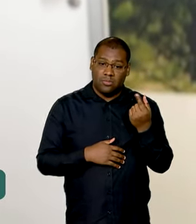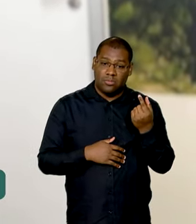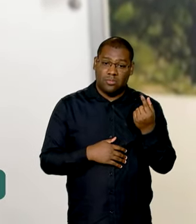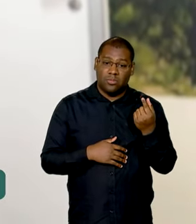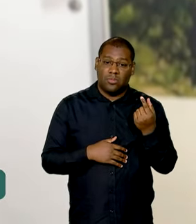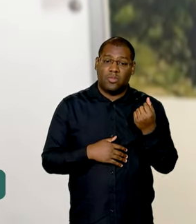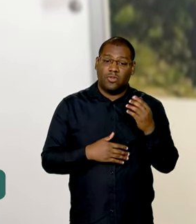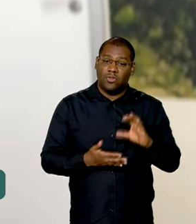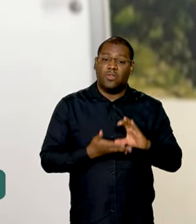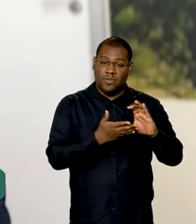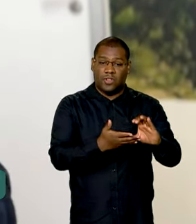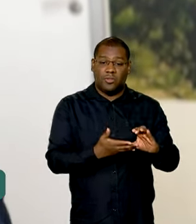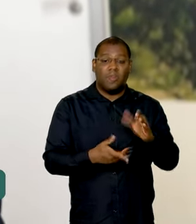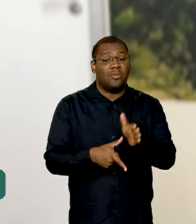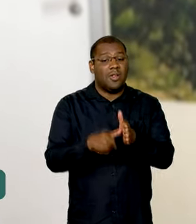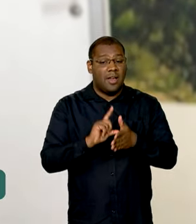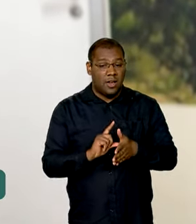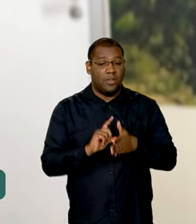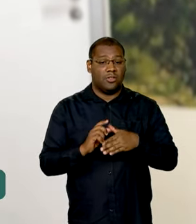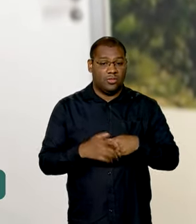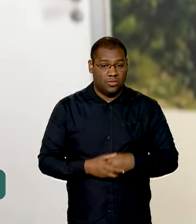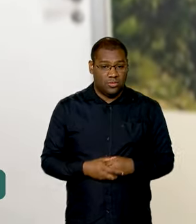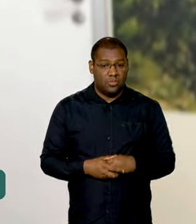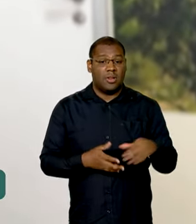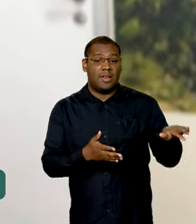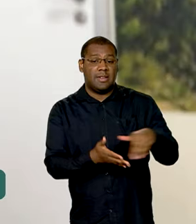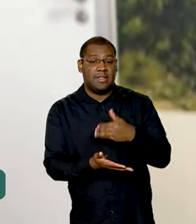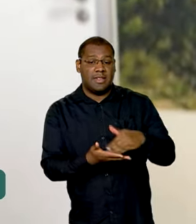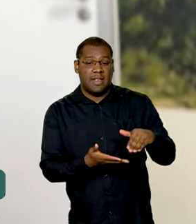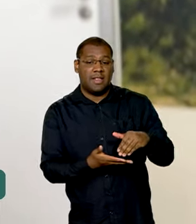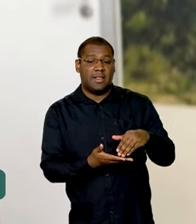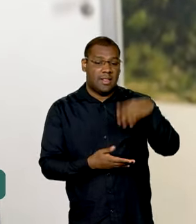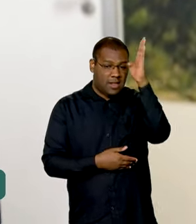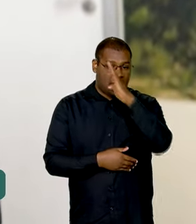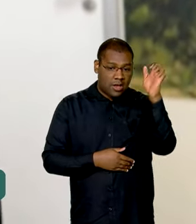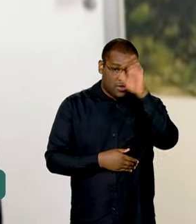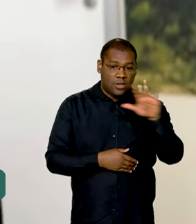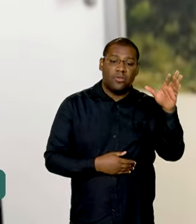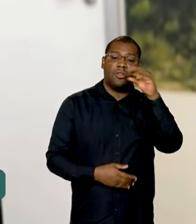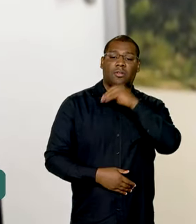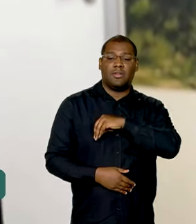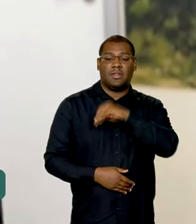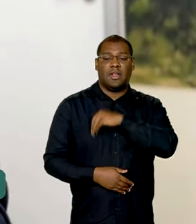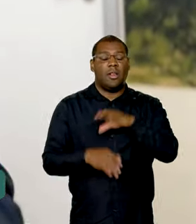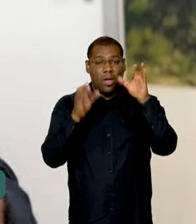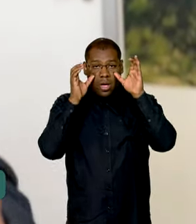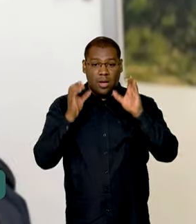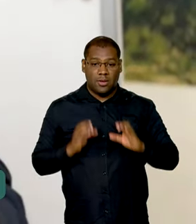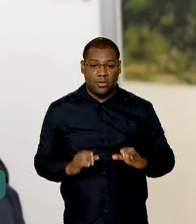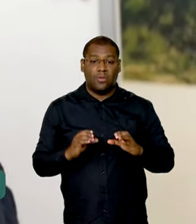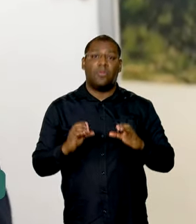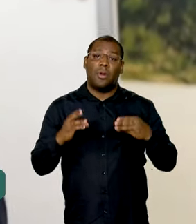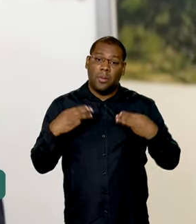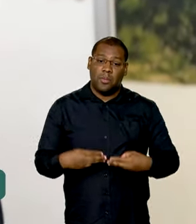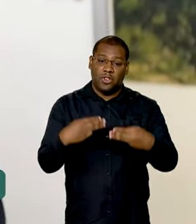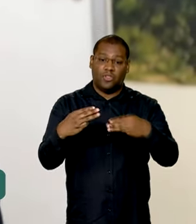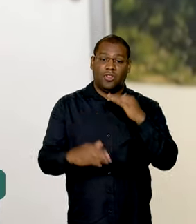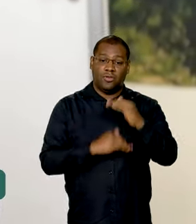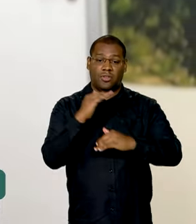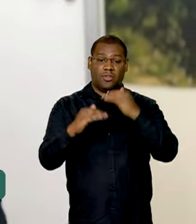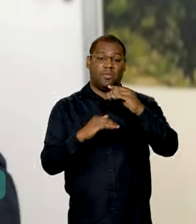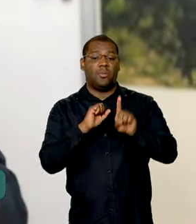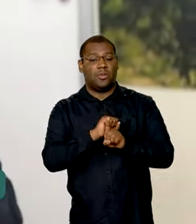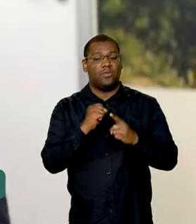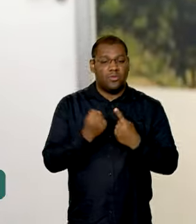antecipação, aqui dirigido à Secretaria Nacional de Renda e Cidadania do Ministério do Desenvolvimento Social